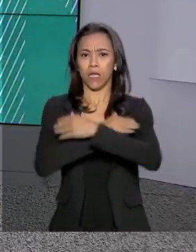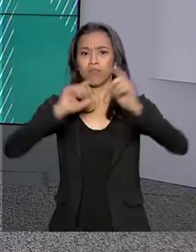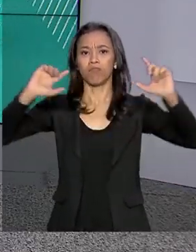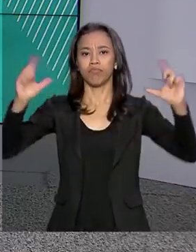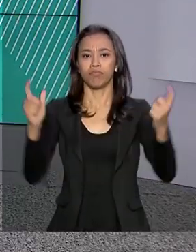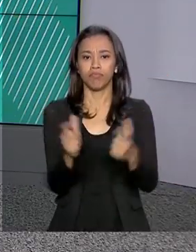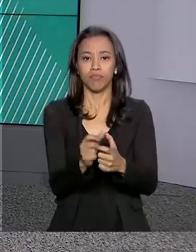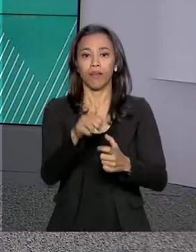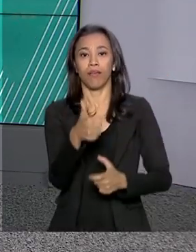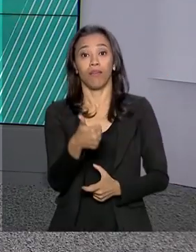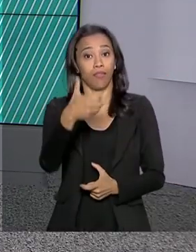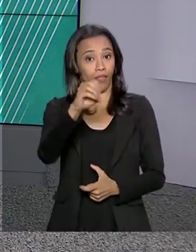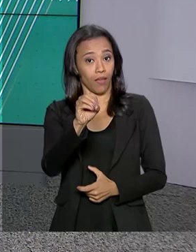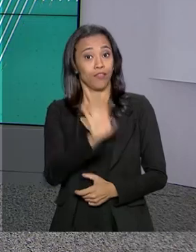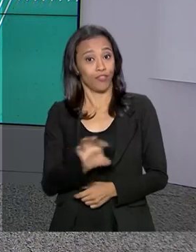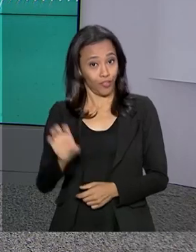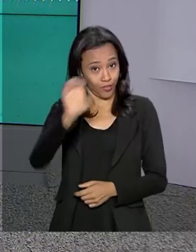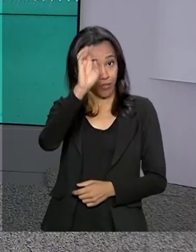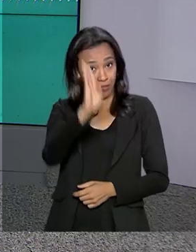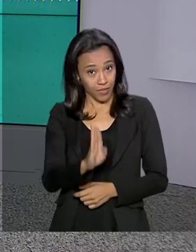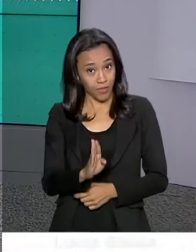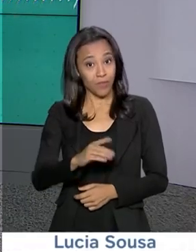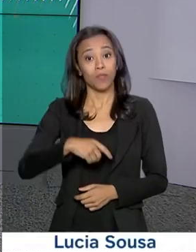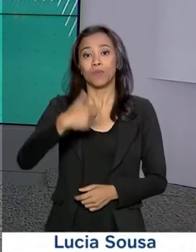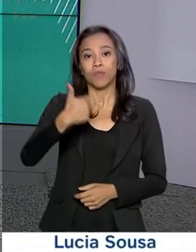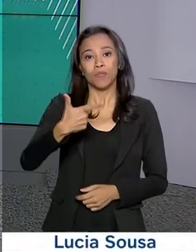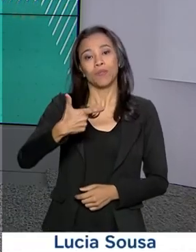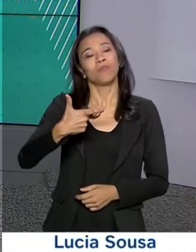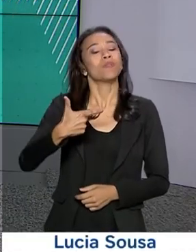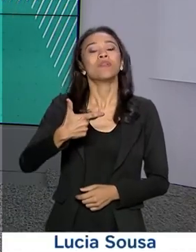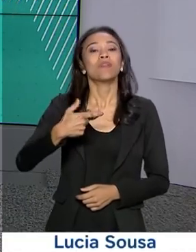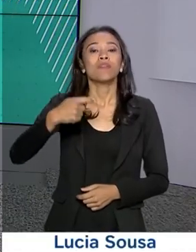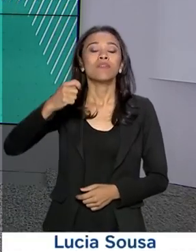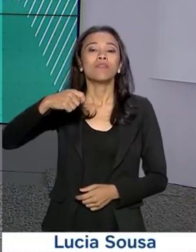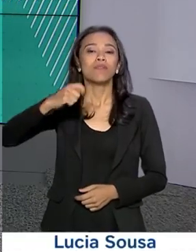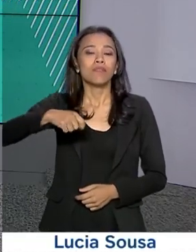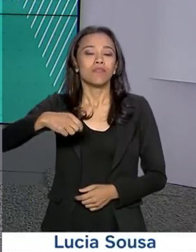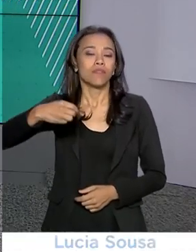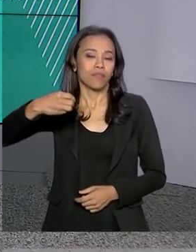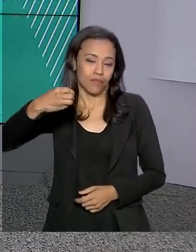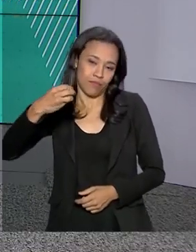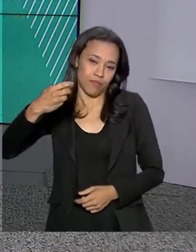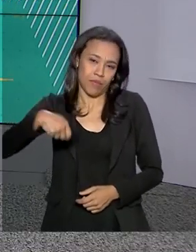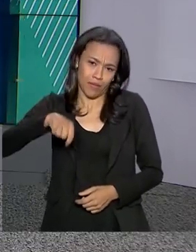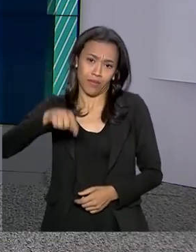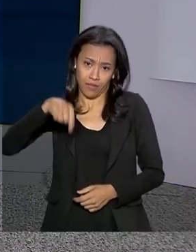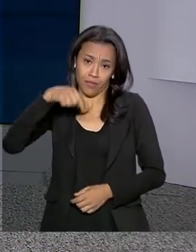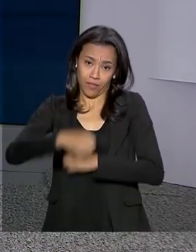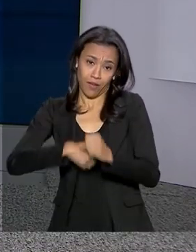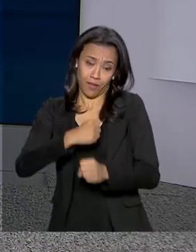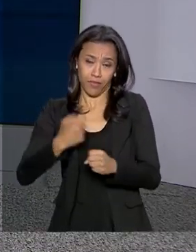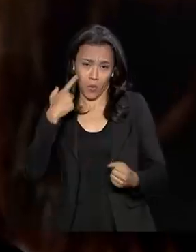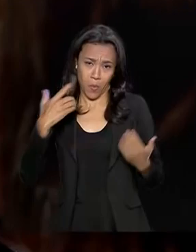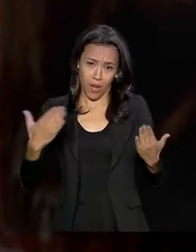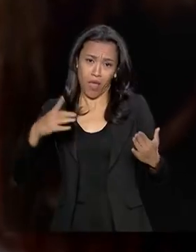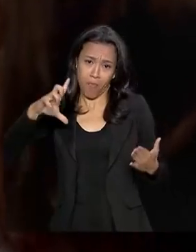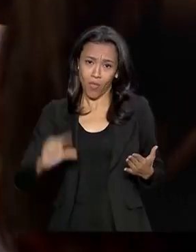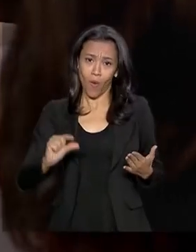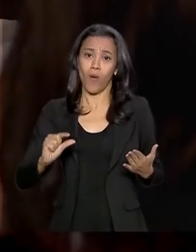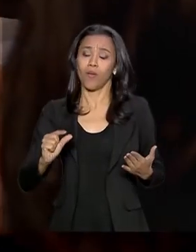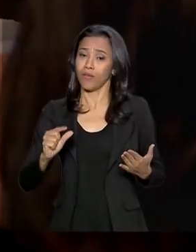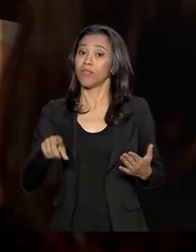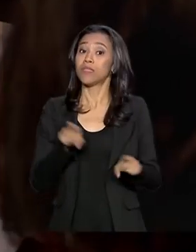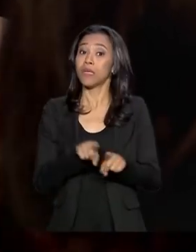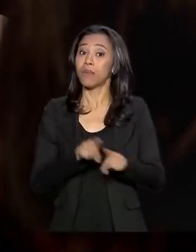regiões do país no segundo trimestre deste ano. O índice de 12% é menor se comparado ao trimestre anterior e também